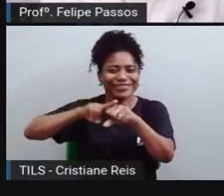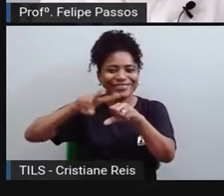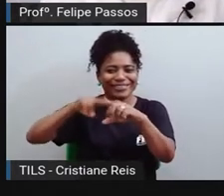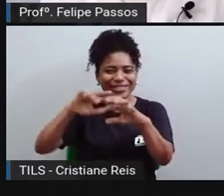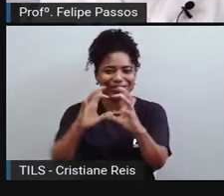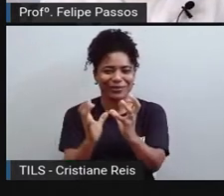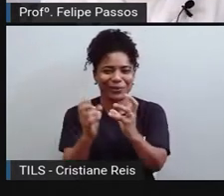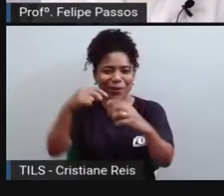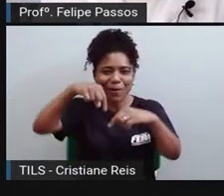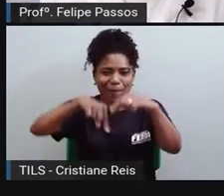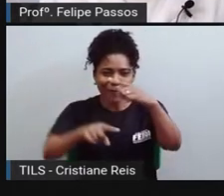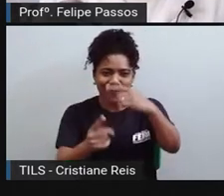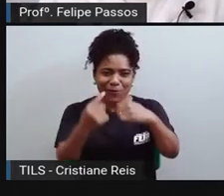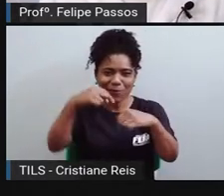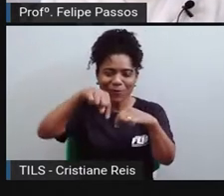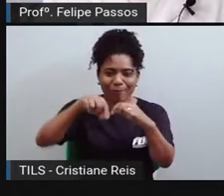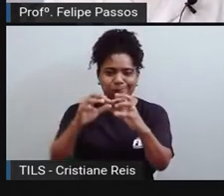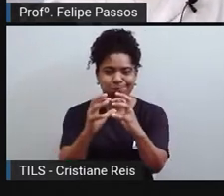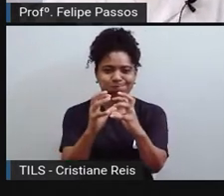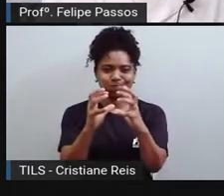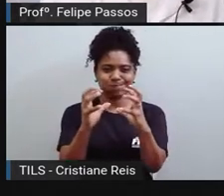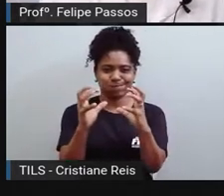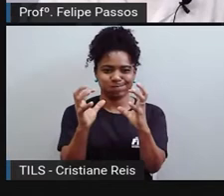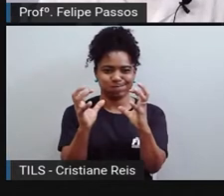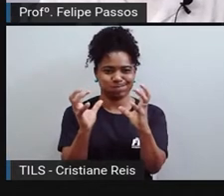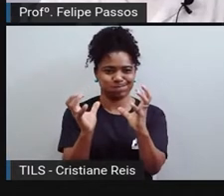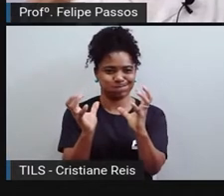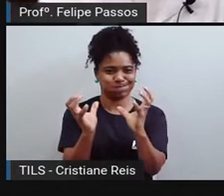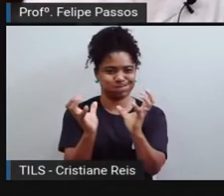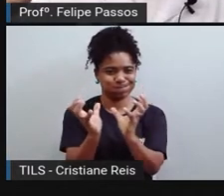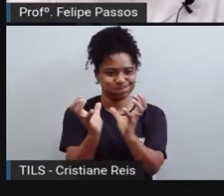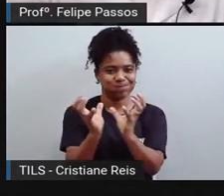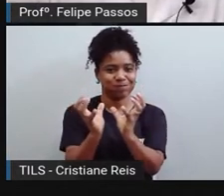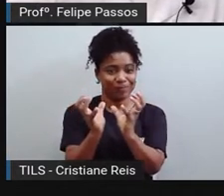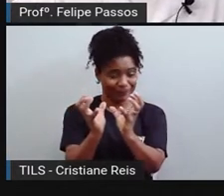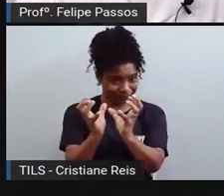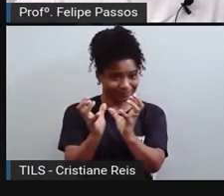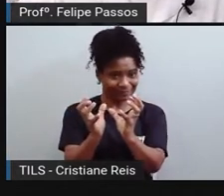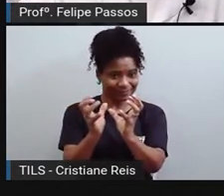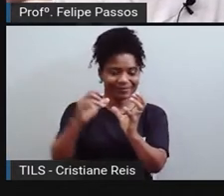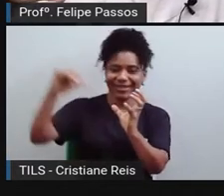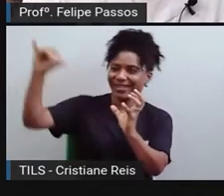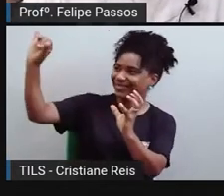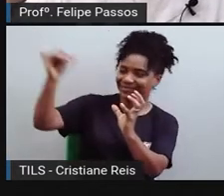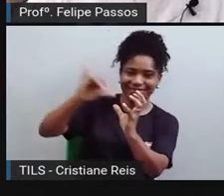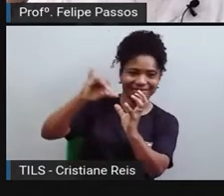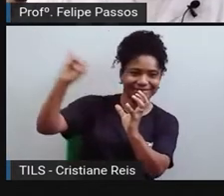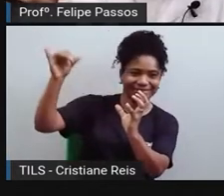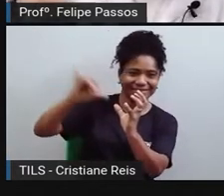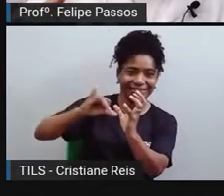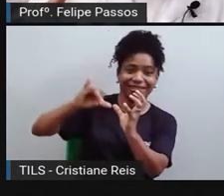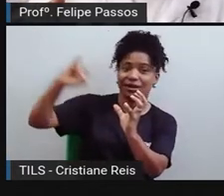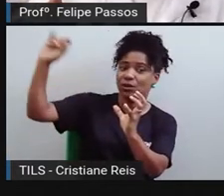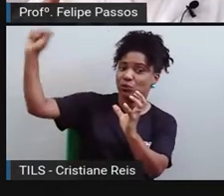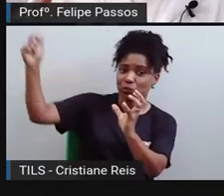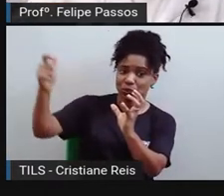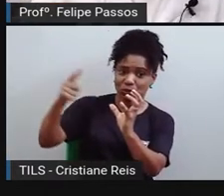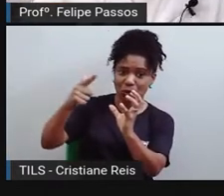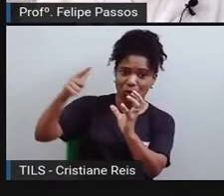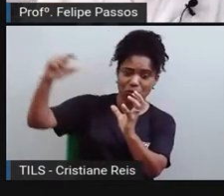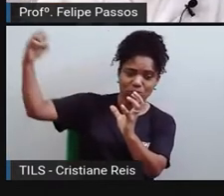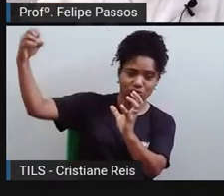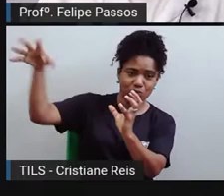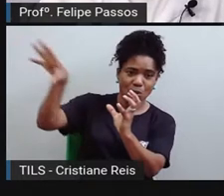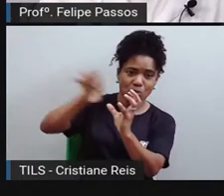ela se alimentou. Só que essa energia que a planta produziu, com base na energia do sol, que na verdade ela transformou a energia do sol